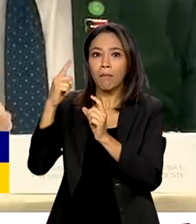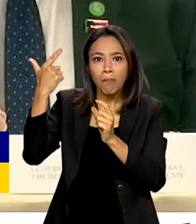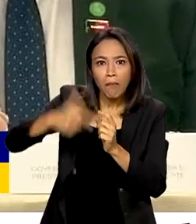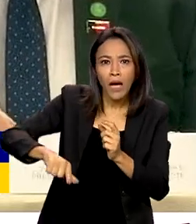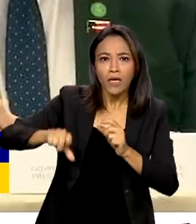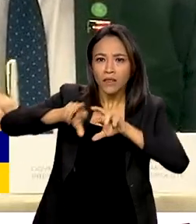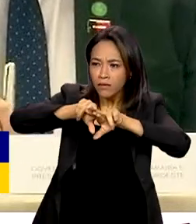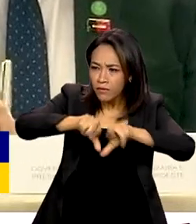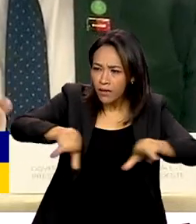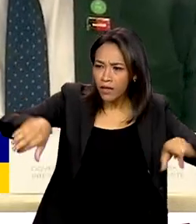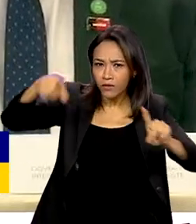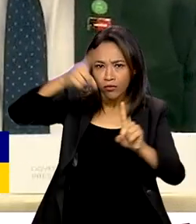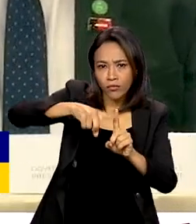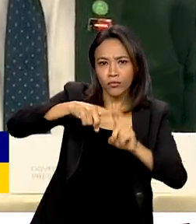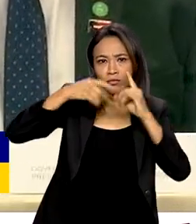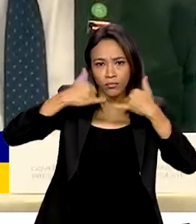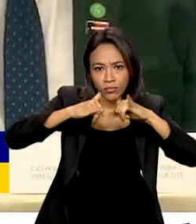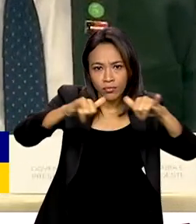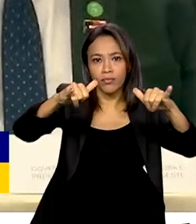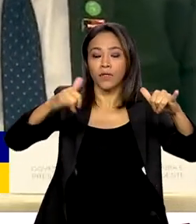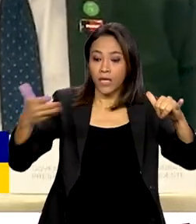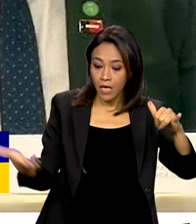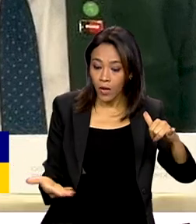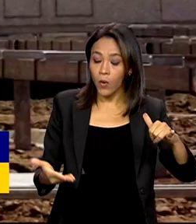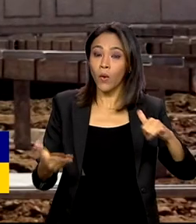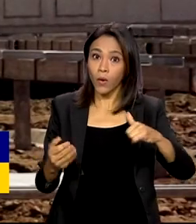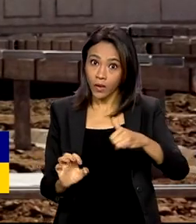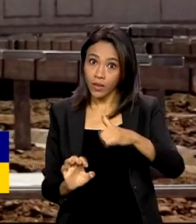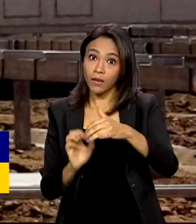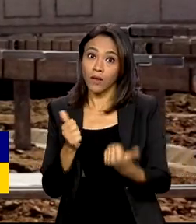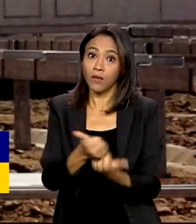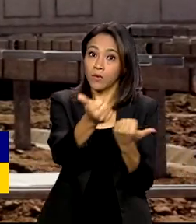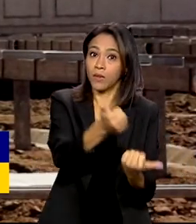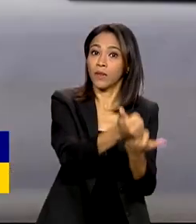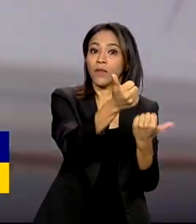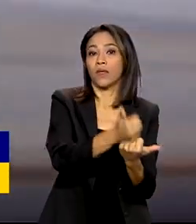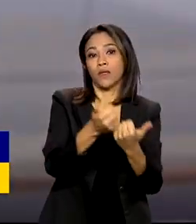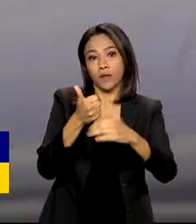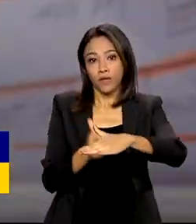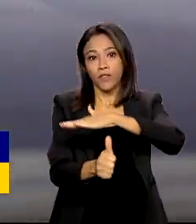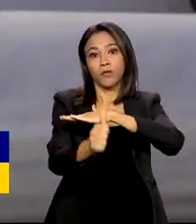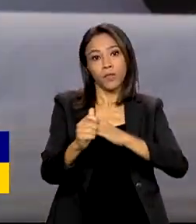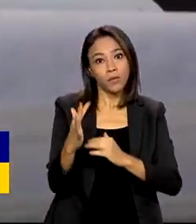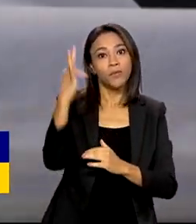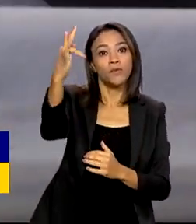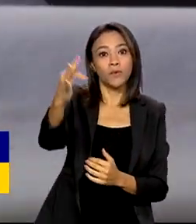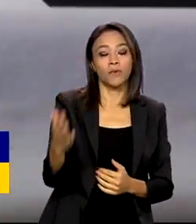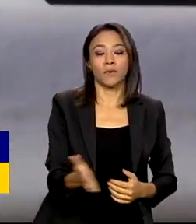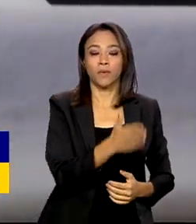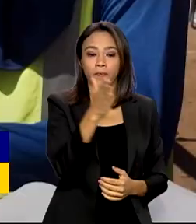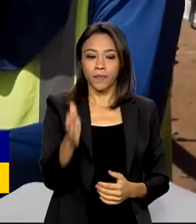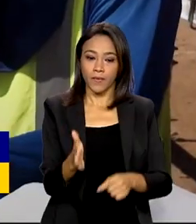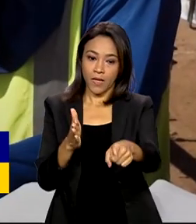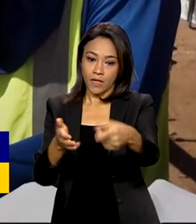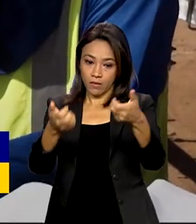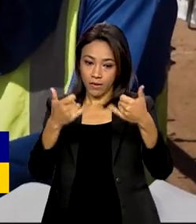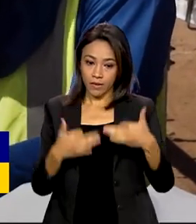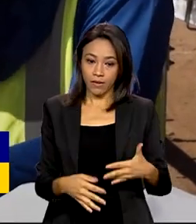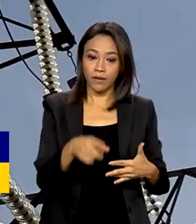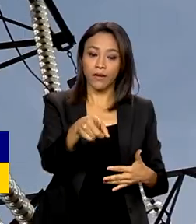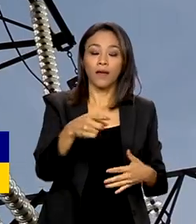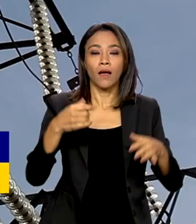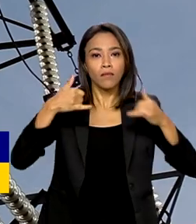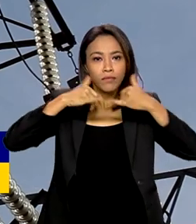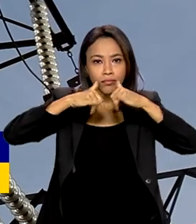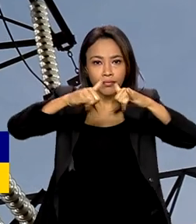consolidar os empreendimentos de agora e futuros. Com as obras, a projeção do governo é passar a transmissão de energia